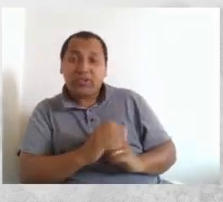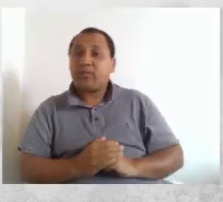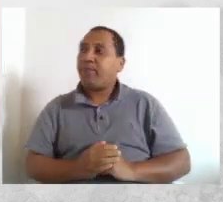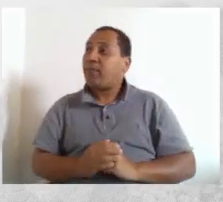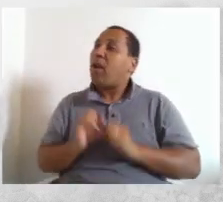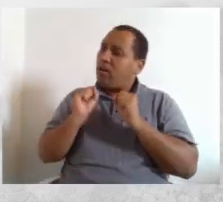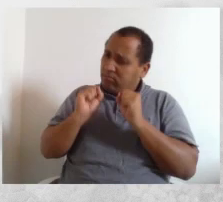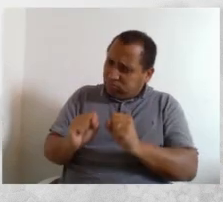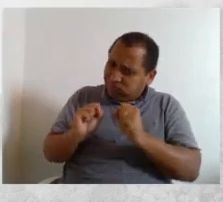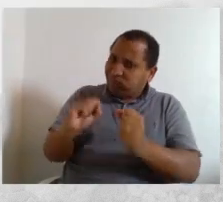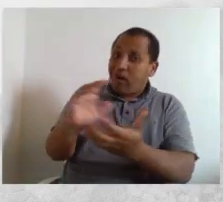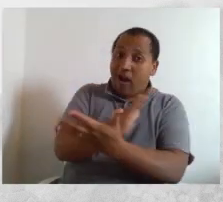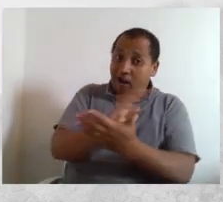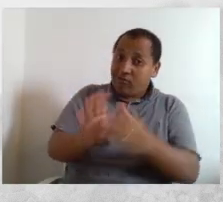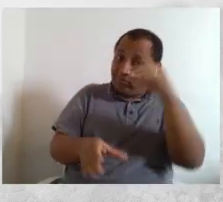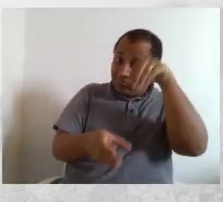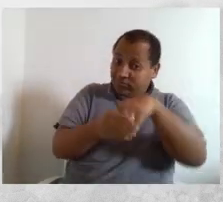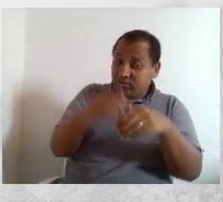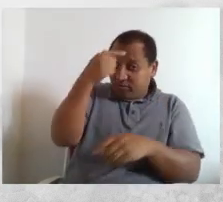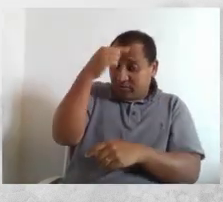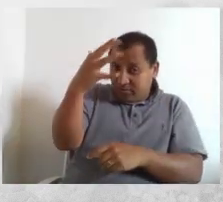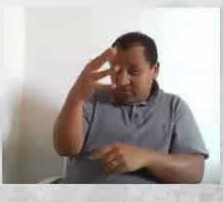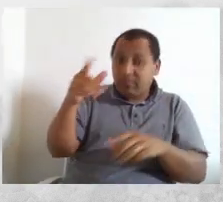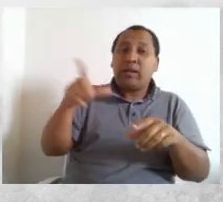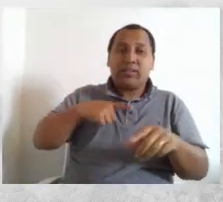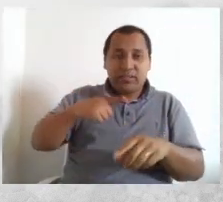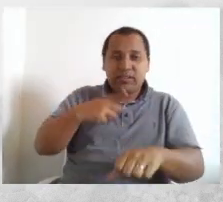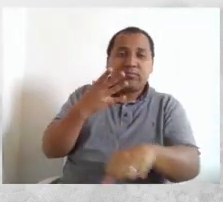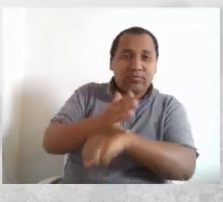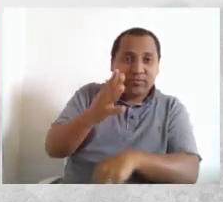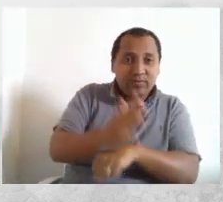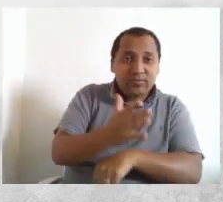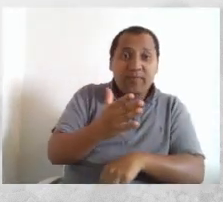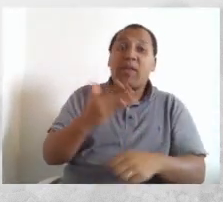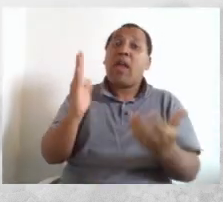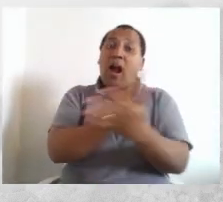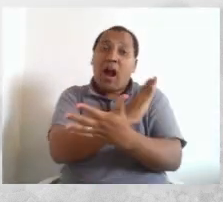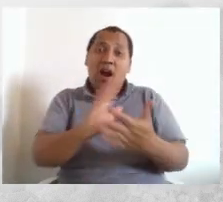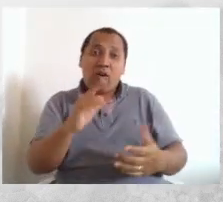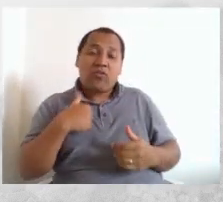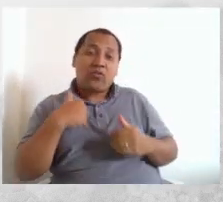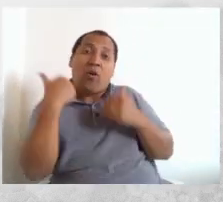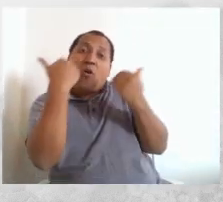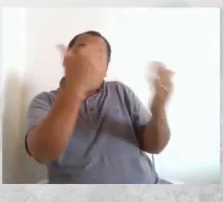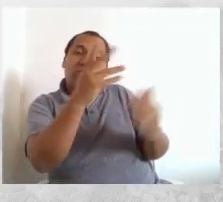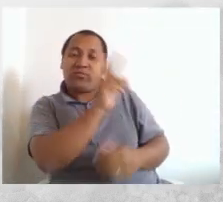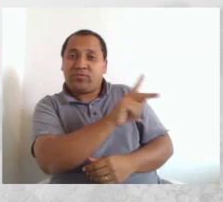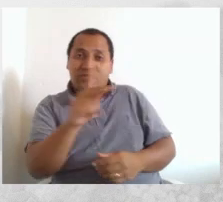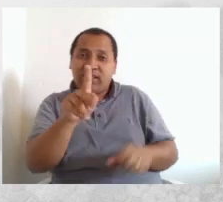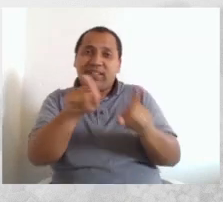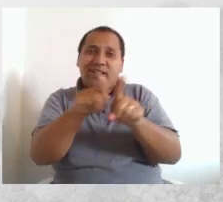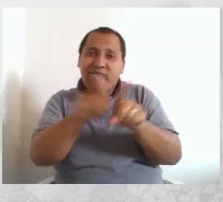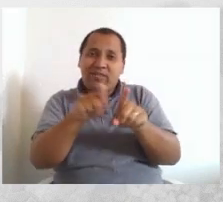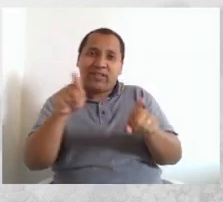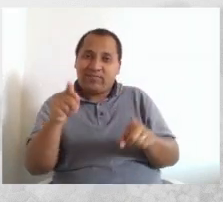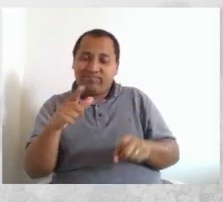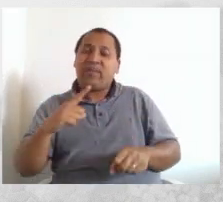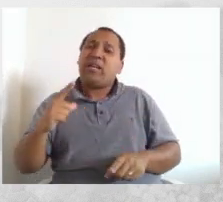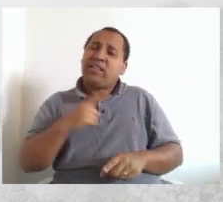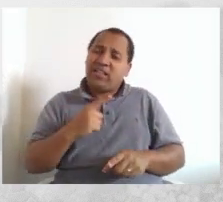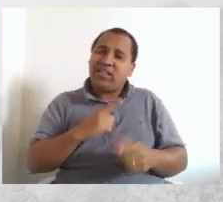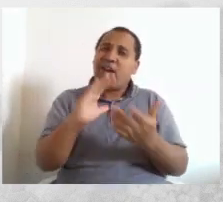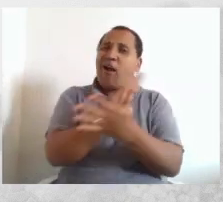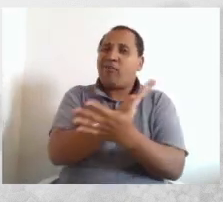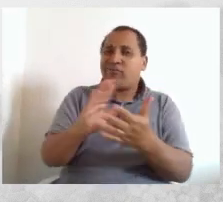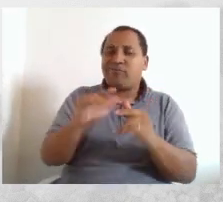Algumas ações são direcionadas apenas aos docentes e outras ações são direcionadas à comunidade externa. Nós